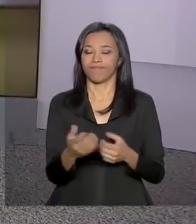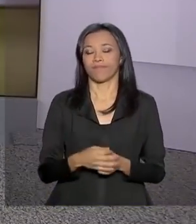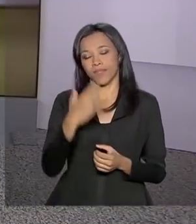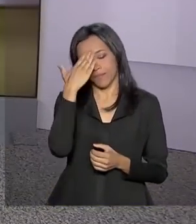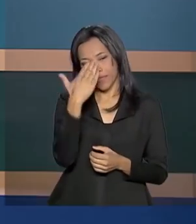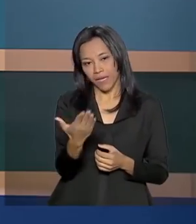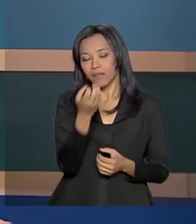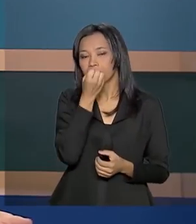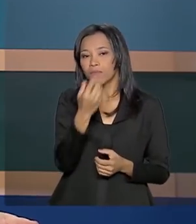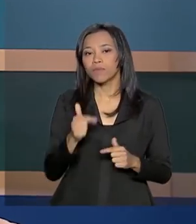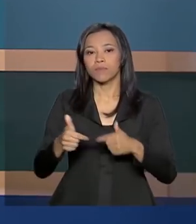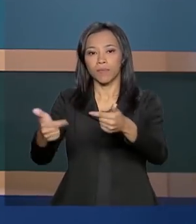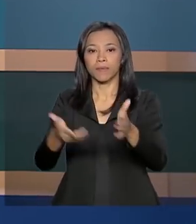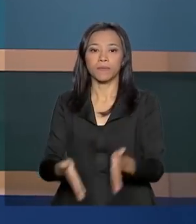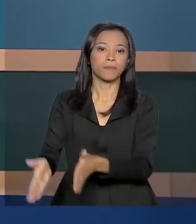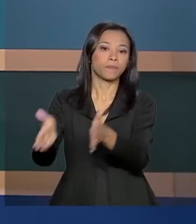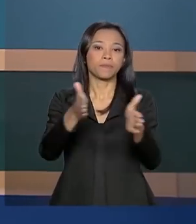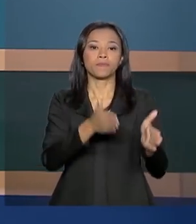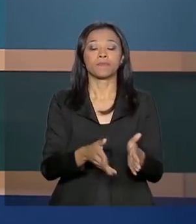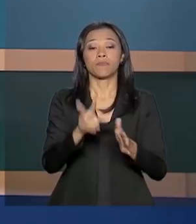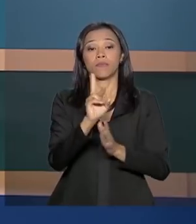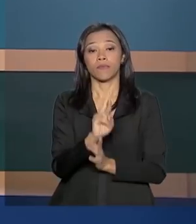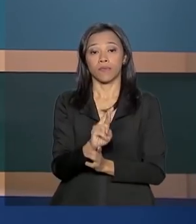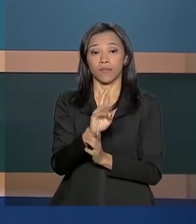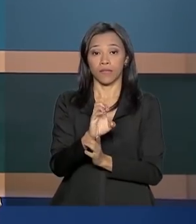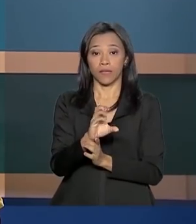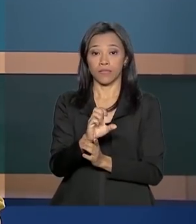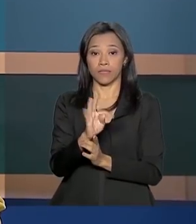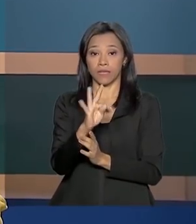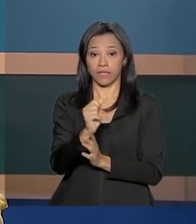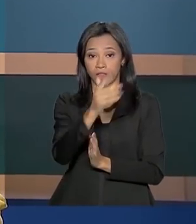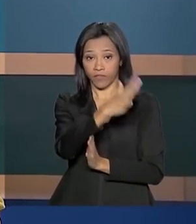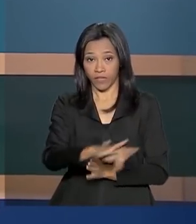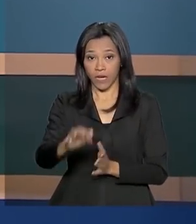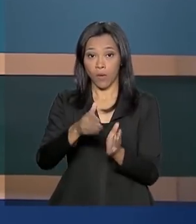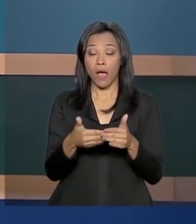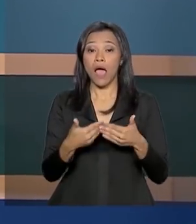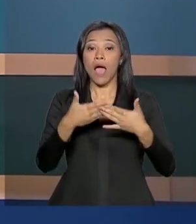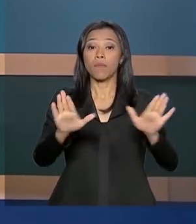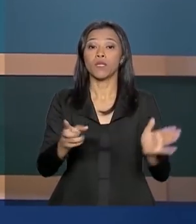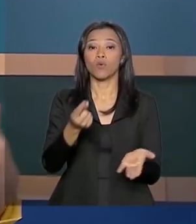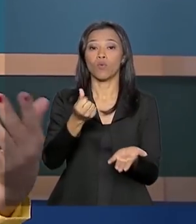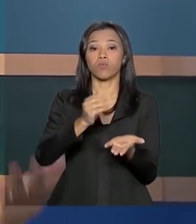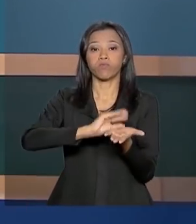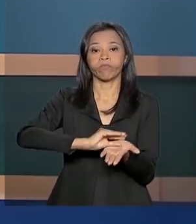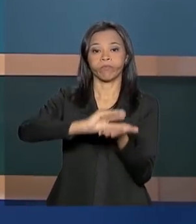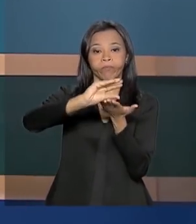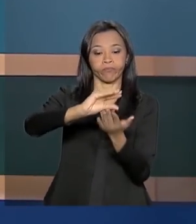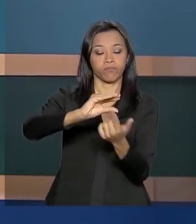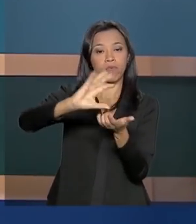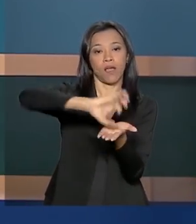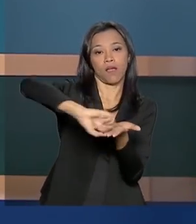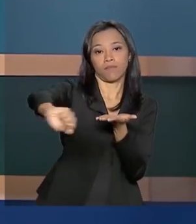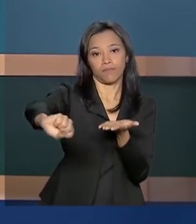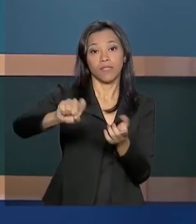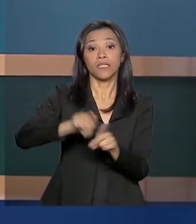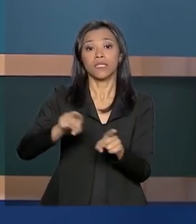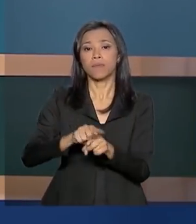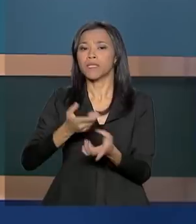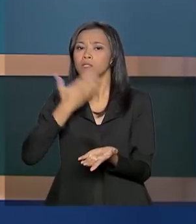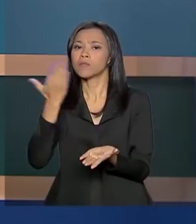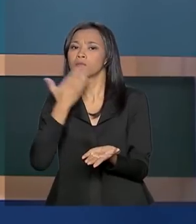trabalho aí para você. A Receita Federal abriu hoje consulta ao primeiro lote de restituição do imposto de renda e também a lotes residuais de anos